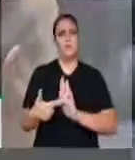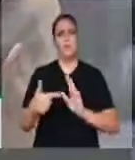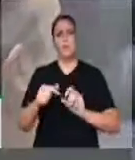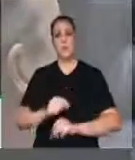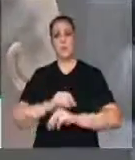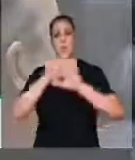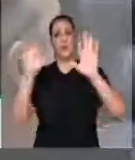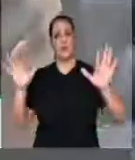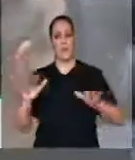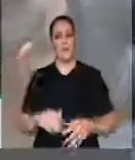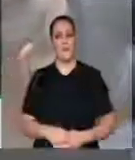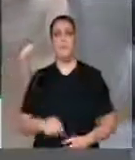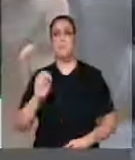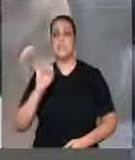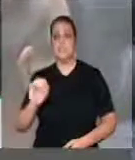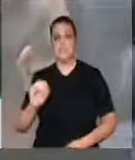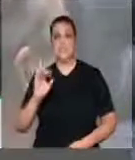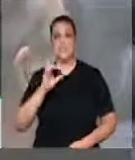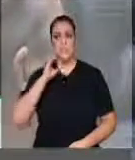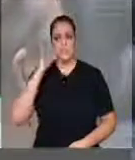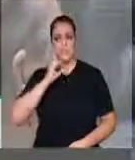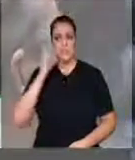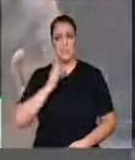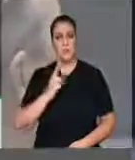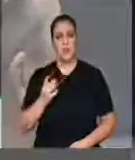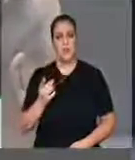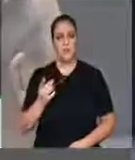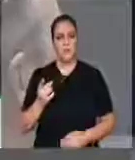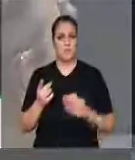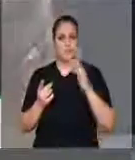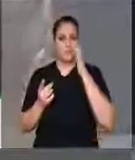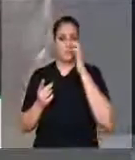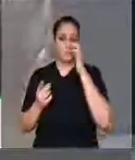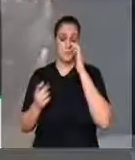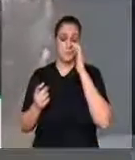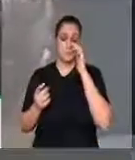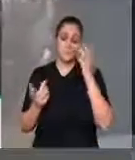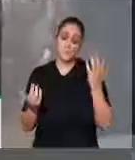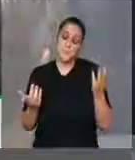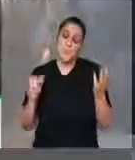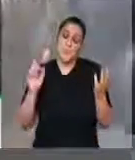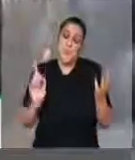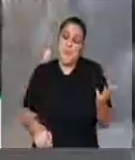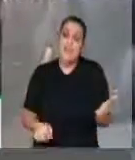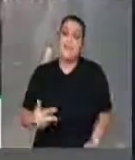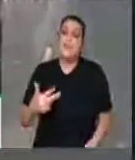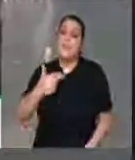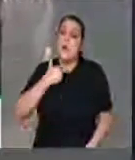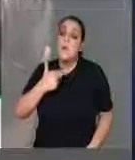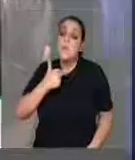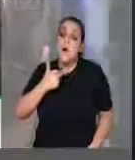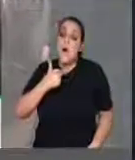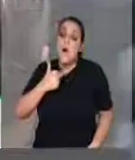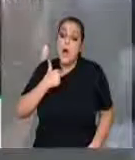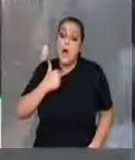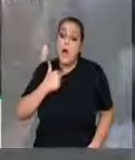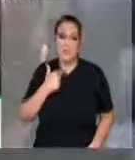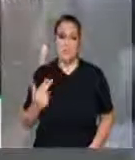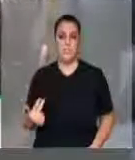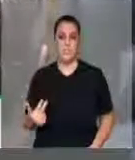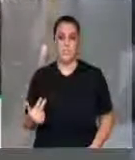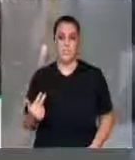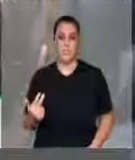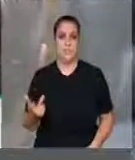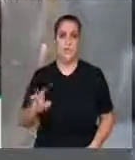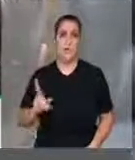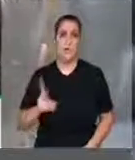que os deputados não poderão, desde a expedição do seu diploma, firmar ou